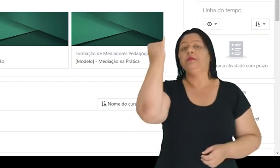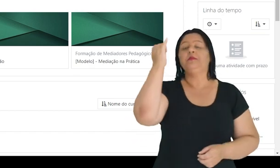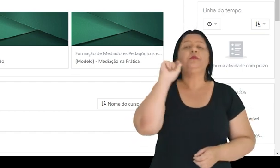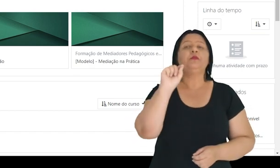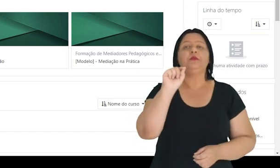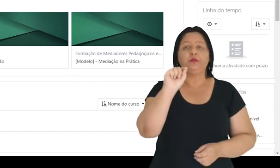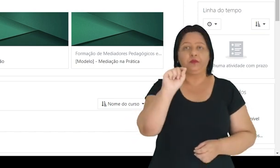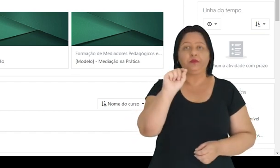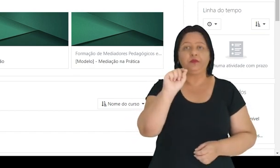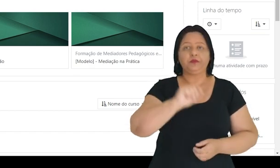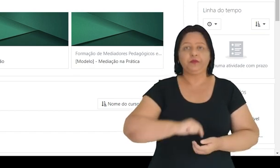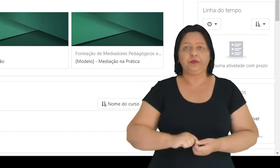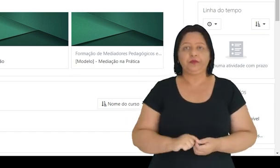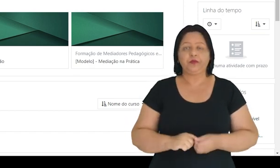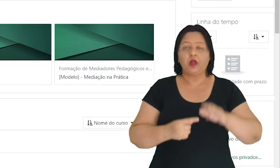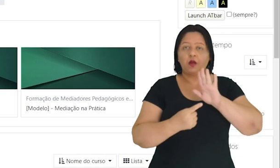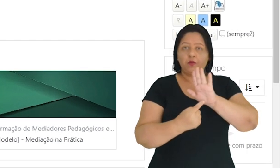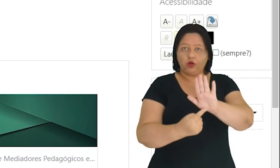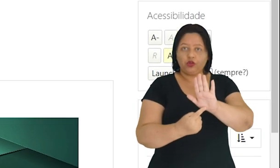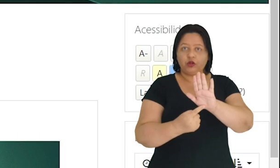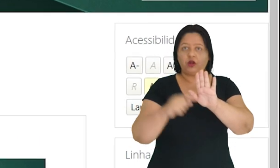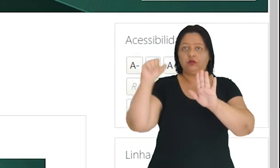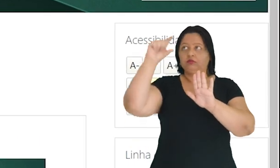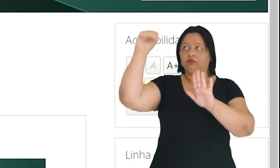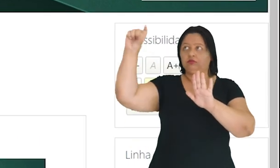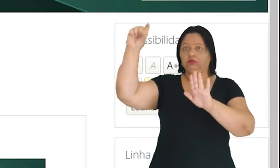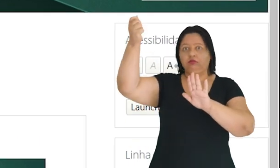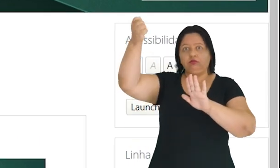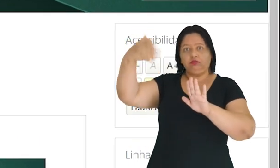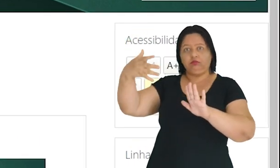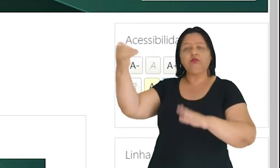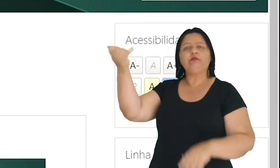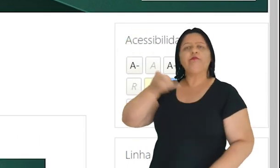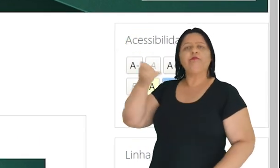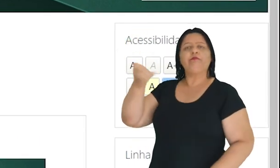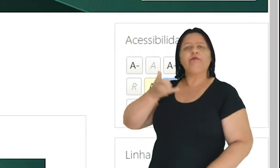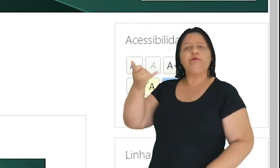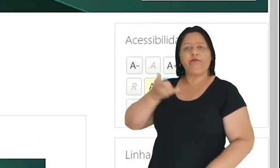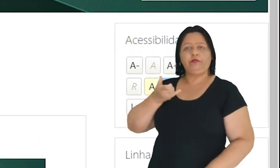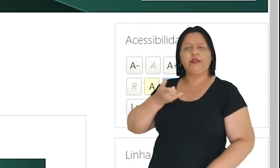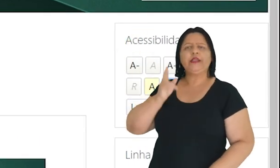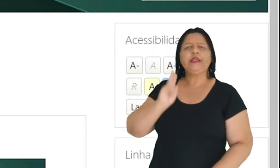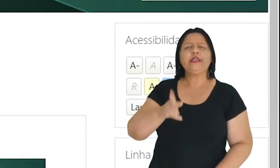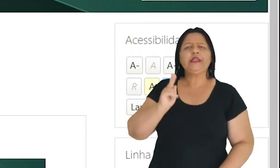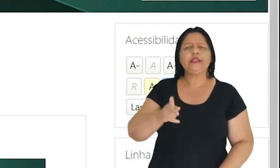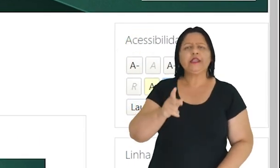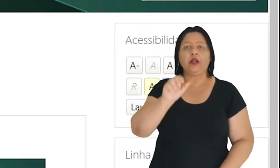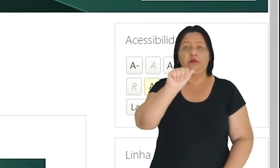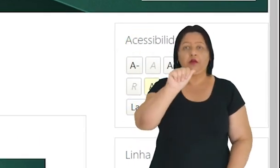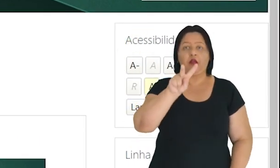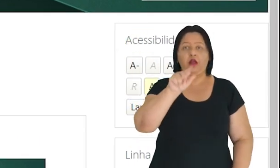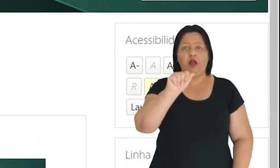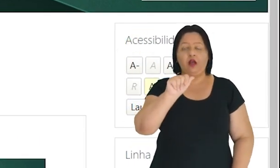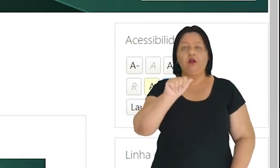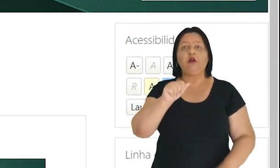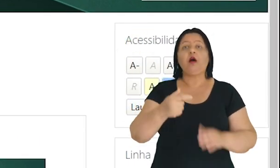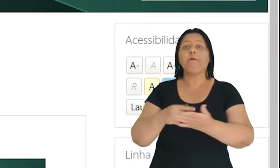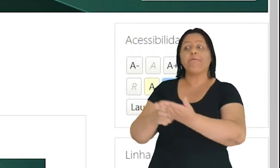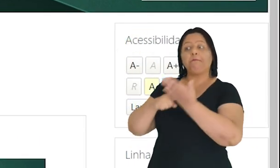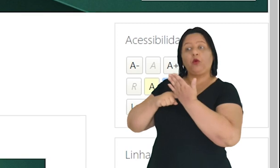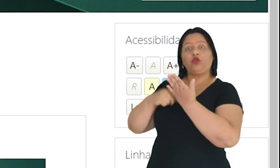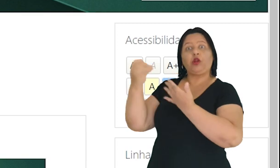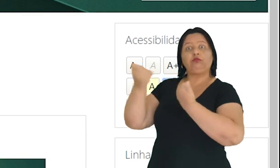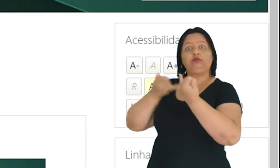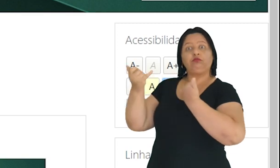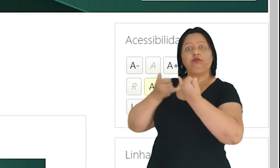observação importante se refere ao menu das notificações. Então, todas as notificações que o